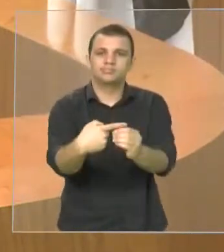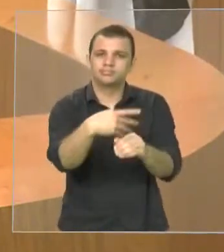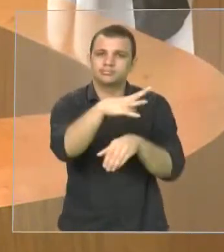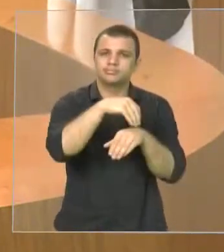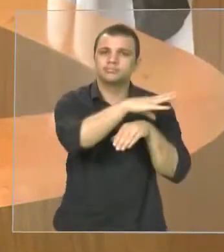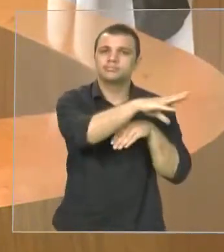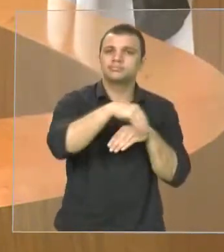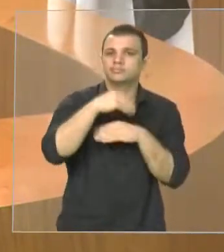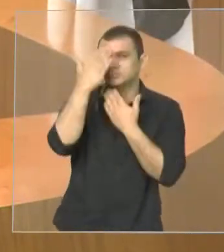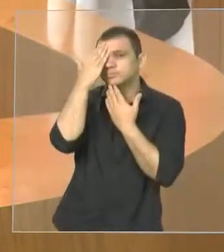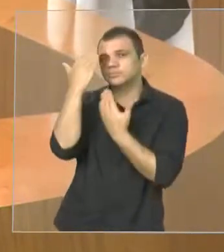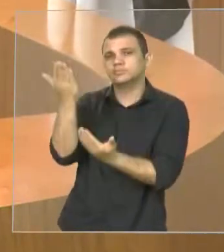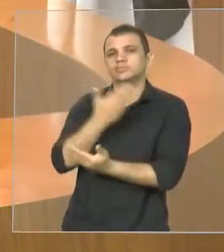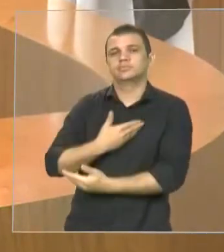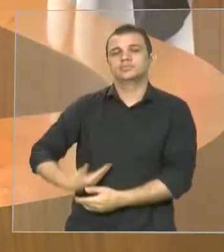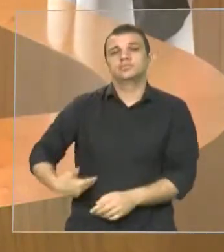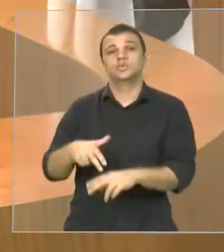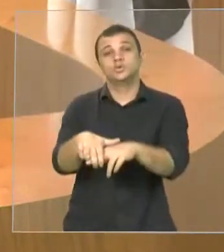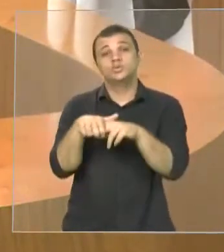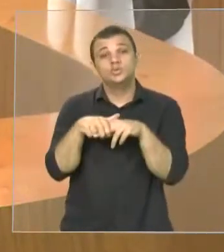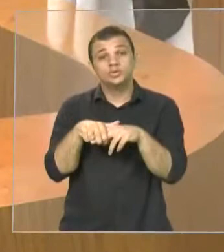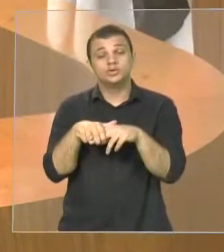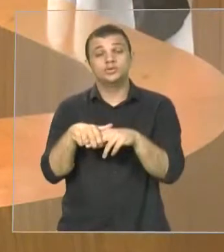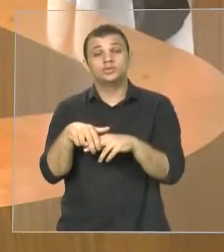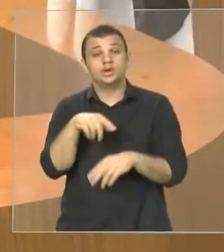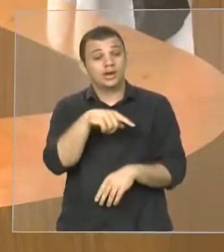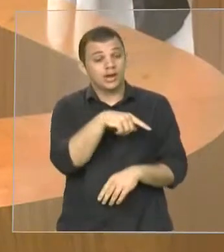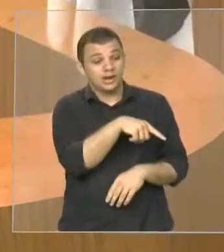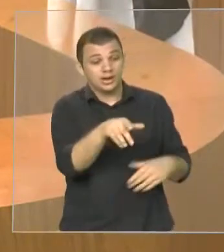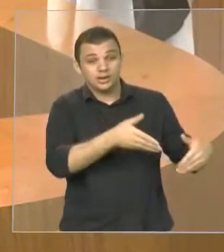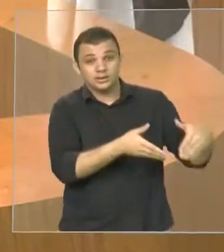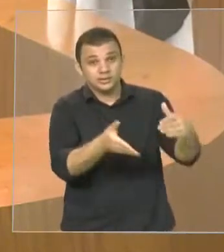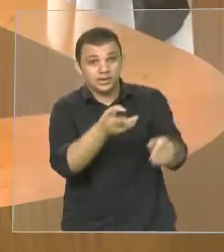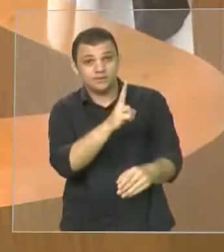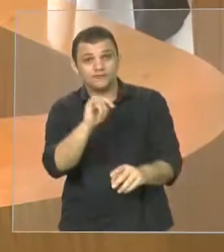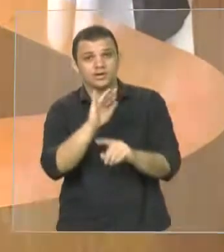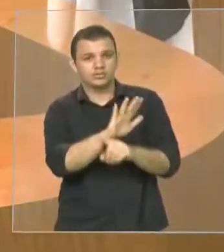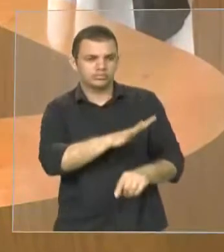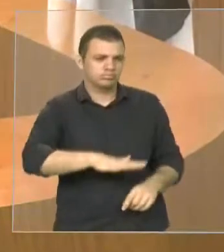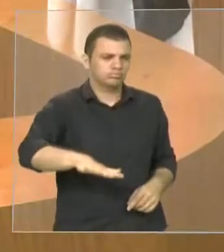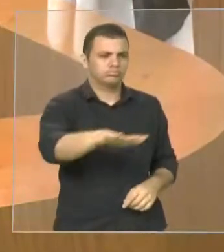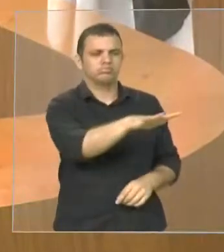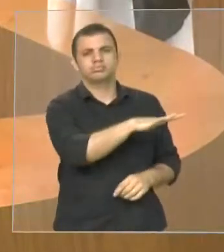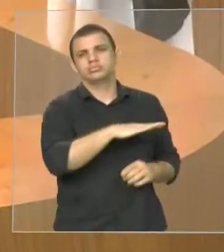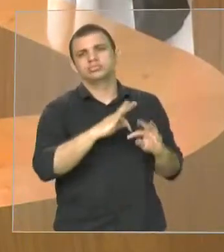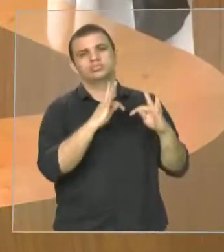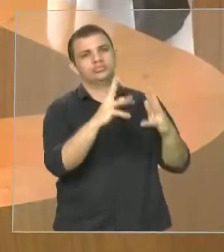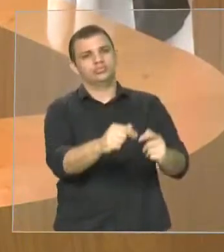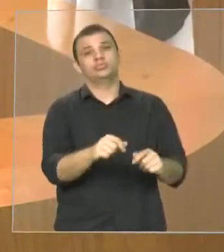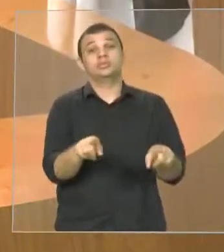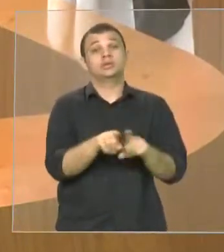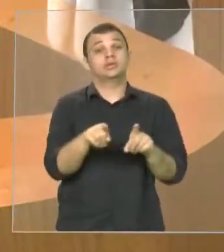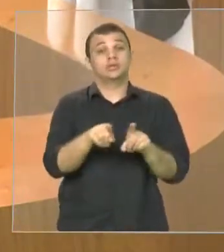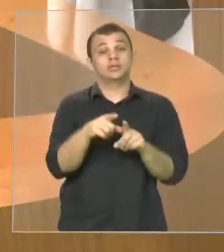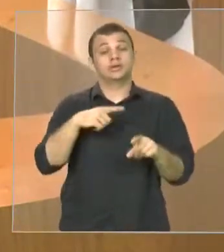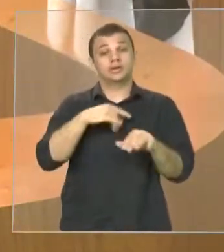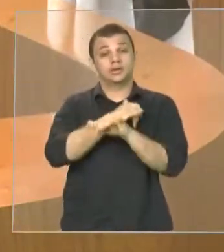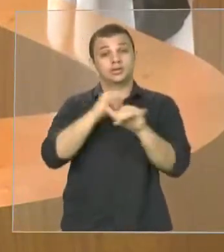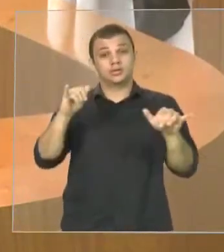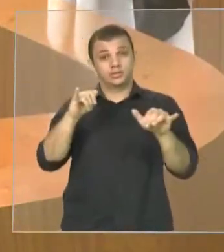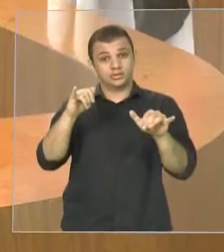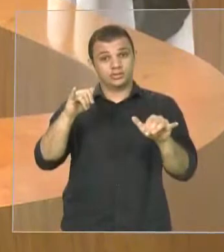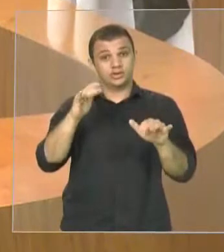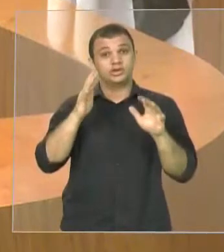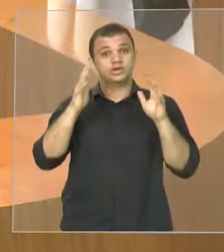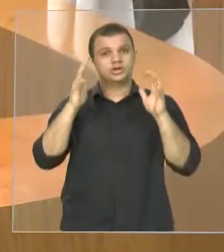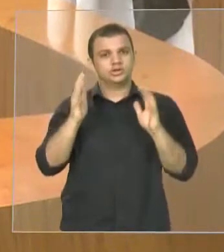região porque é uma estrada que vai beneficiar toda a região tivemos a notícia também que já está